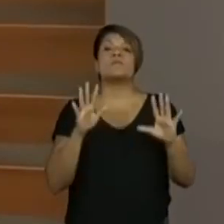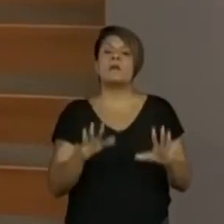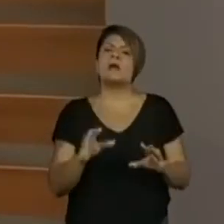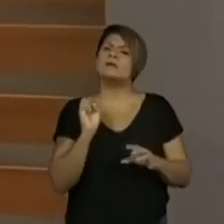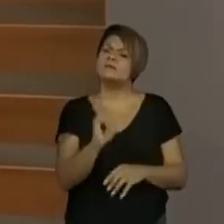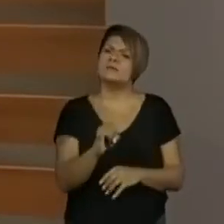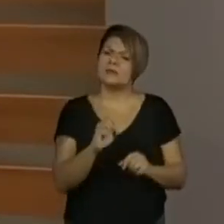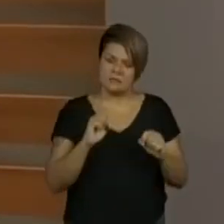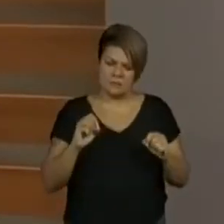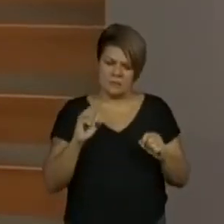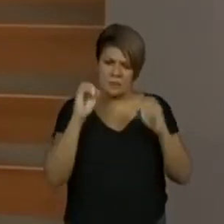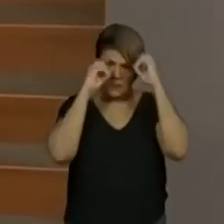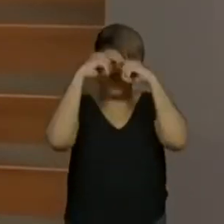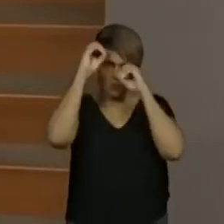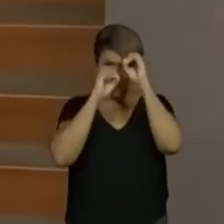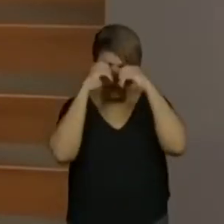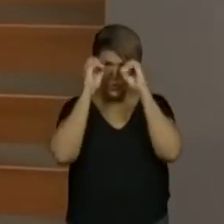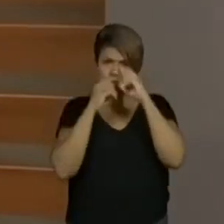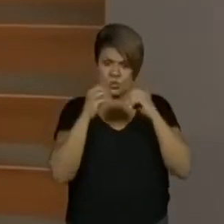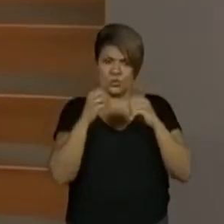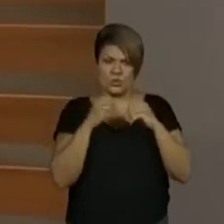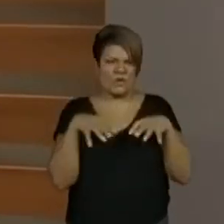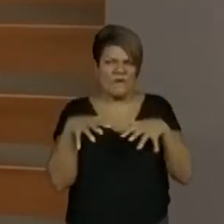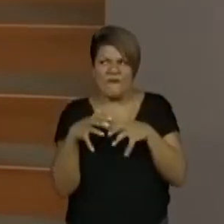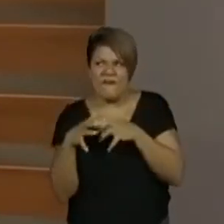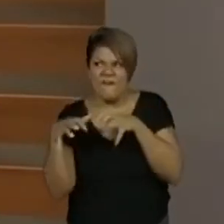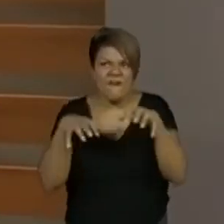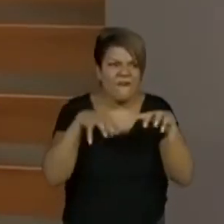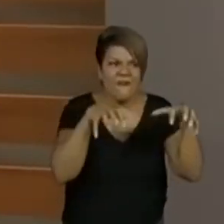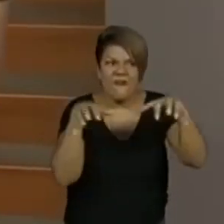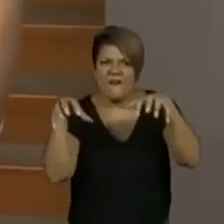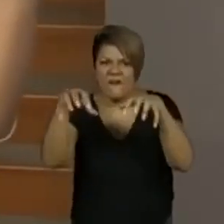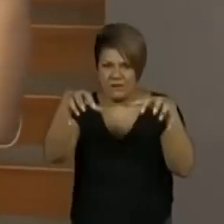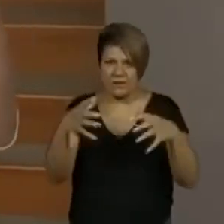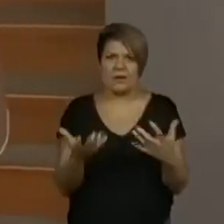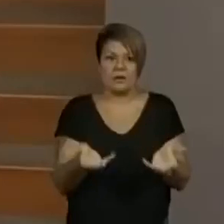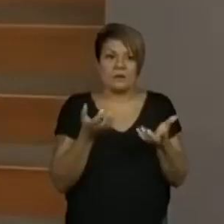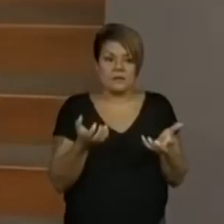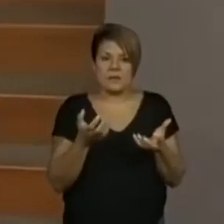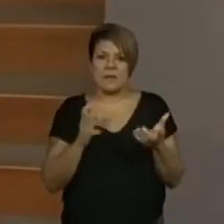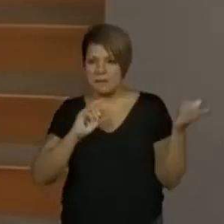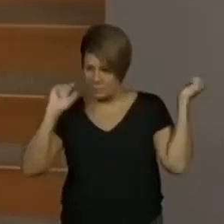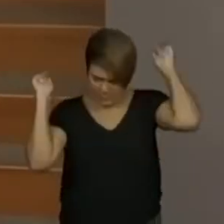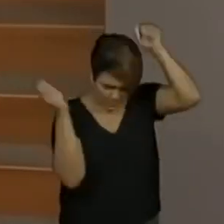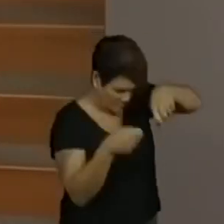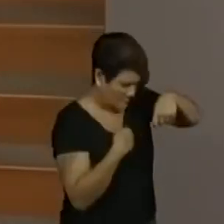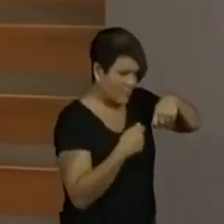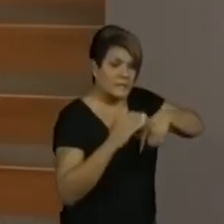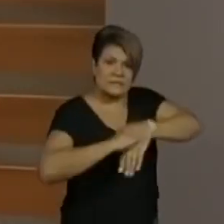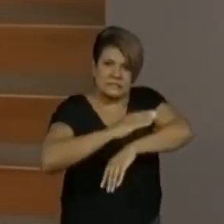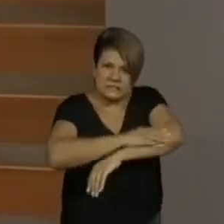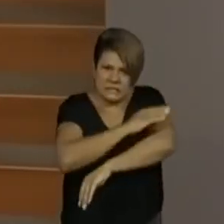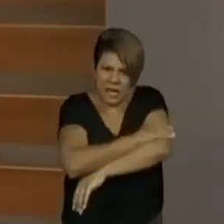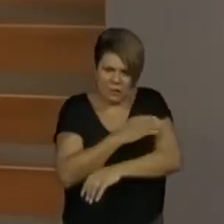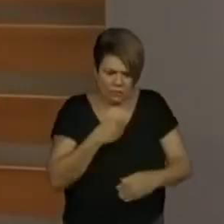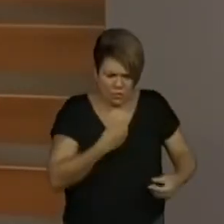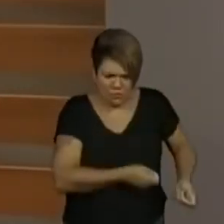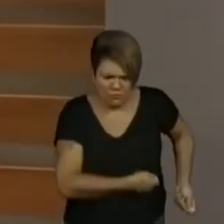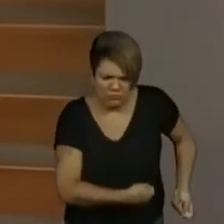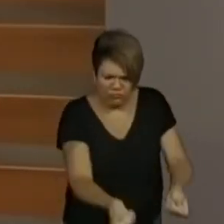assombrando, se ele quer... Será que ele conseguiu pegar e fazer esse plano virar uma ação